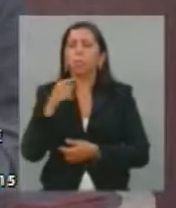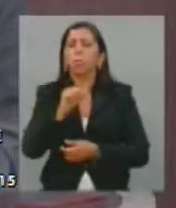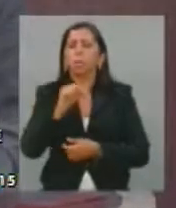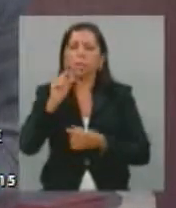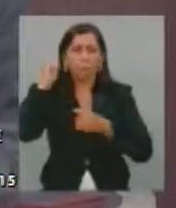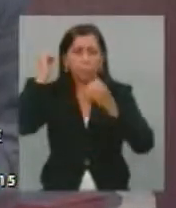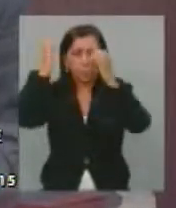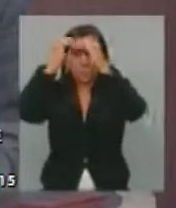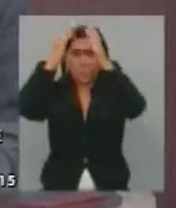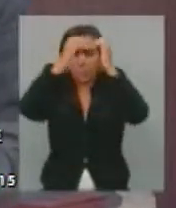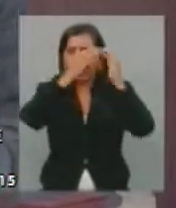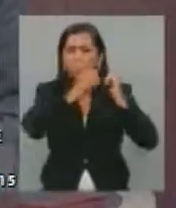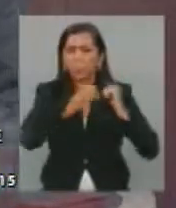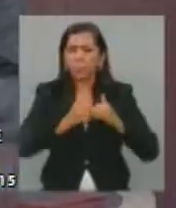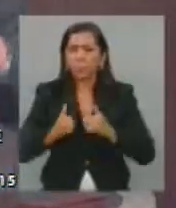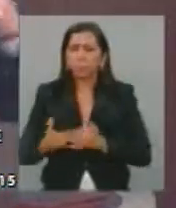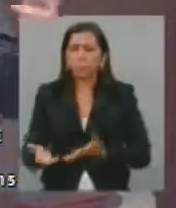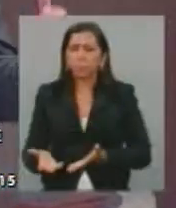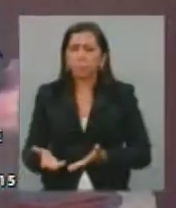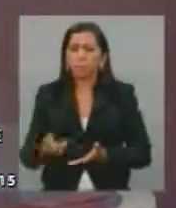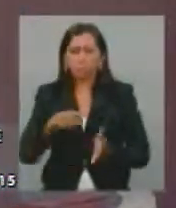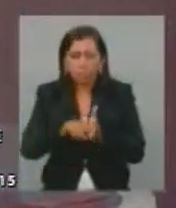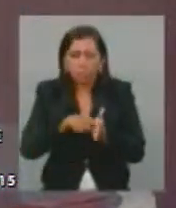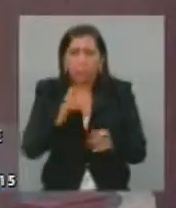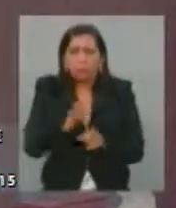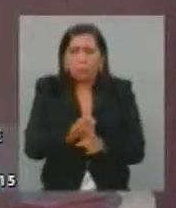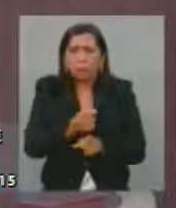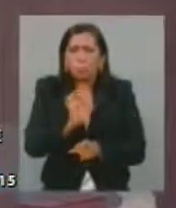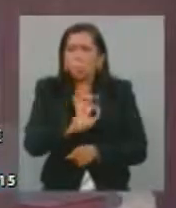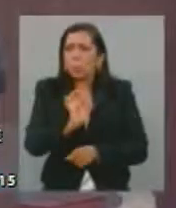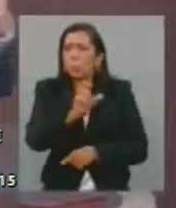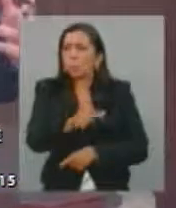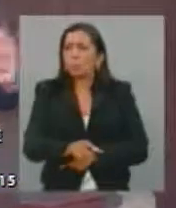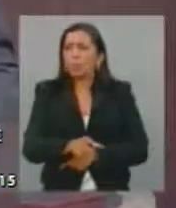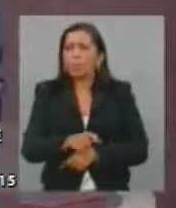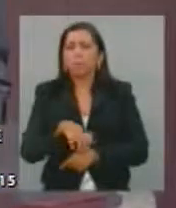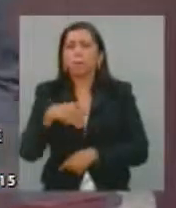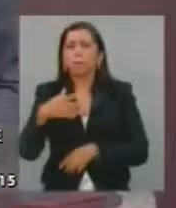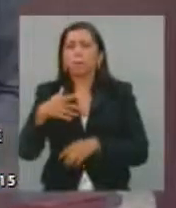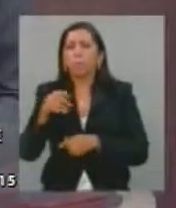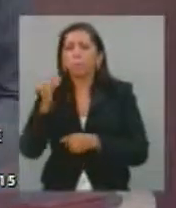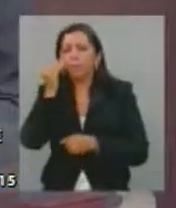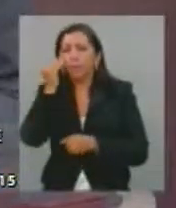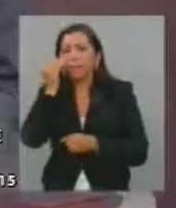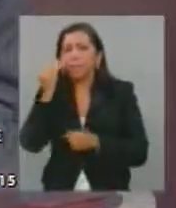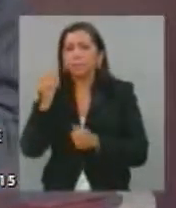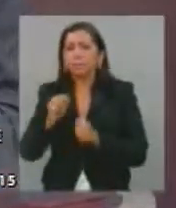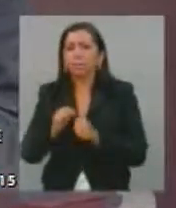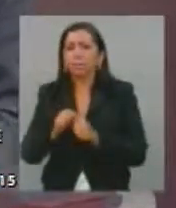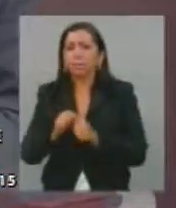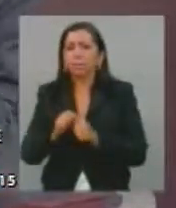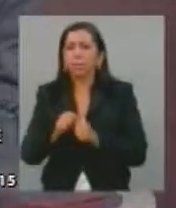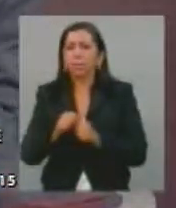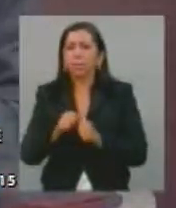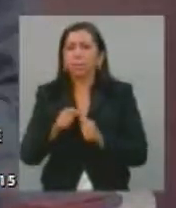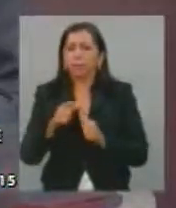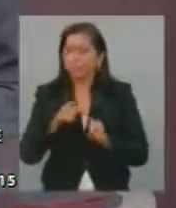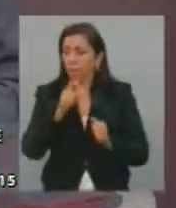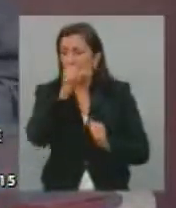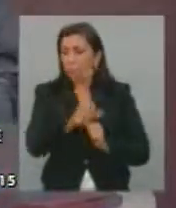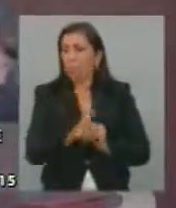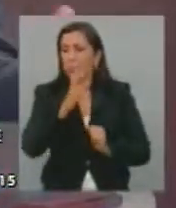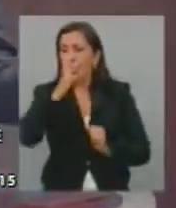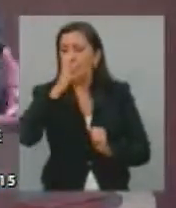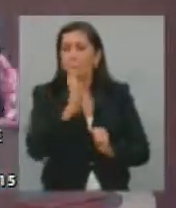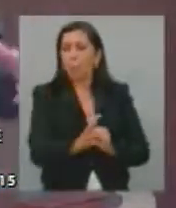-traumatismo. Não havia nada contra ele. Depois houve uma tentativa de um simulacro, muito mal feito, tentando imputar-lhe, a vítima,